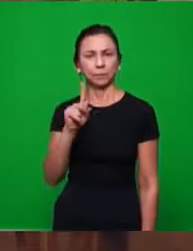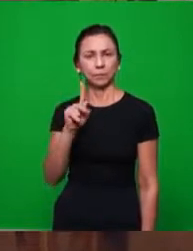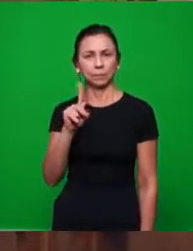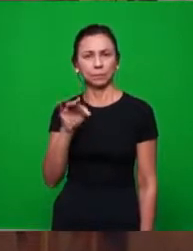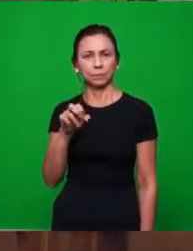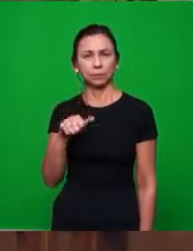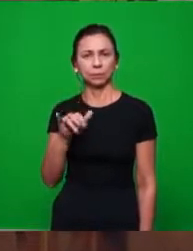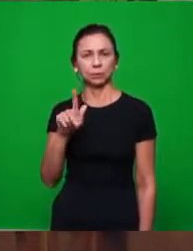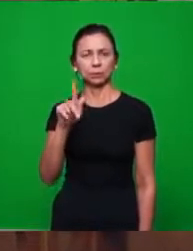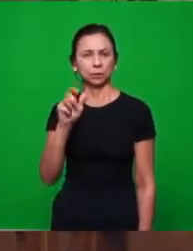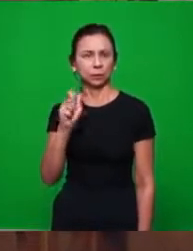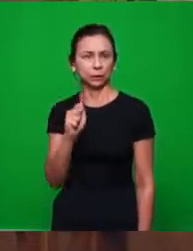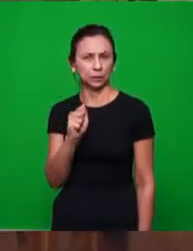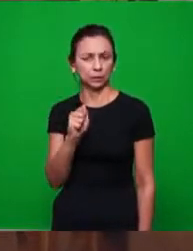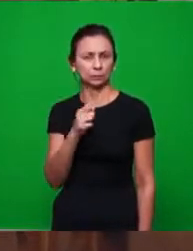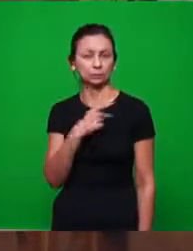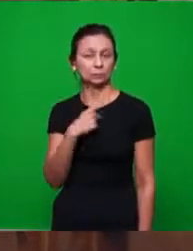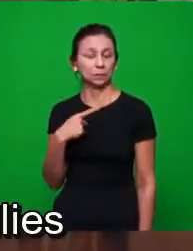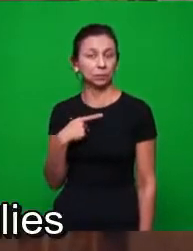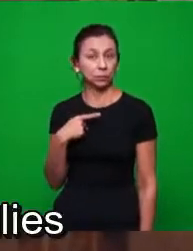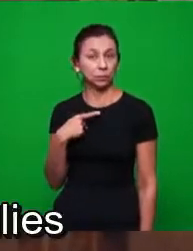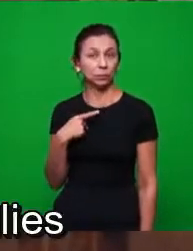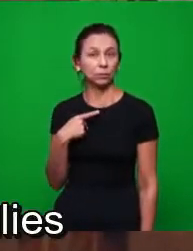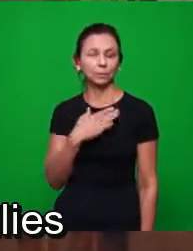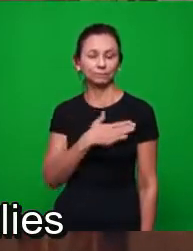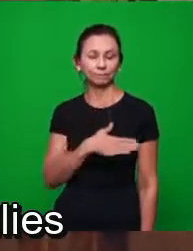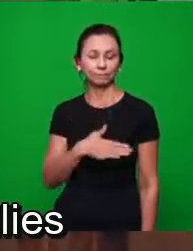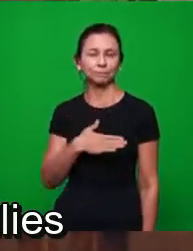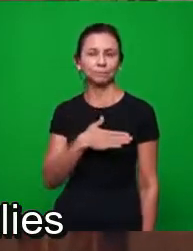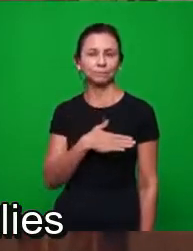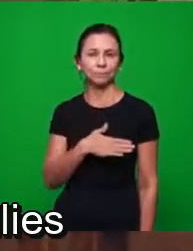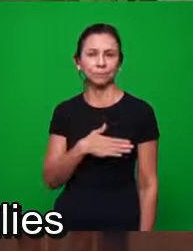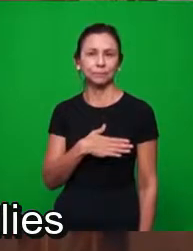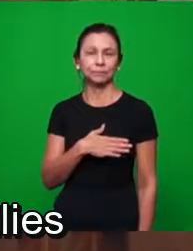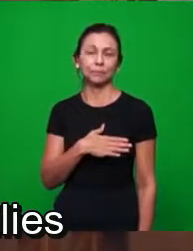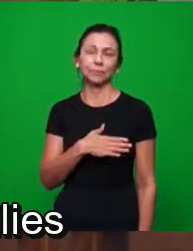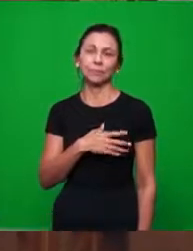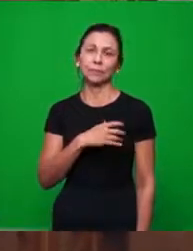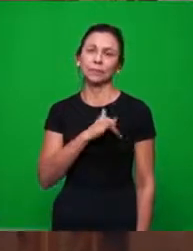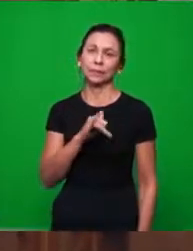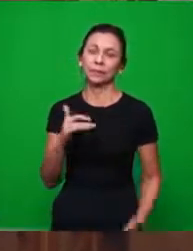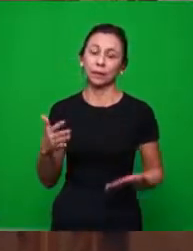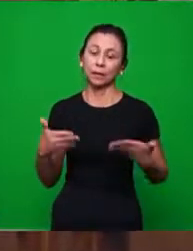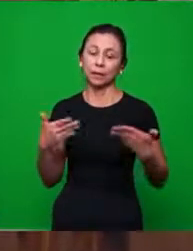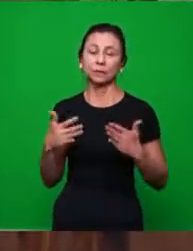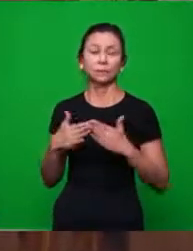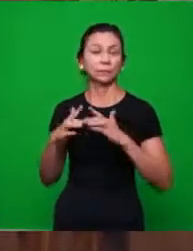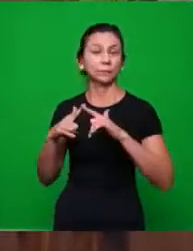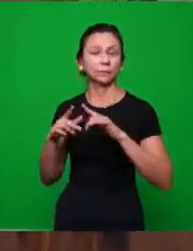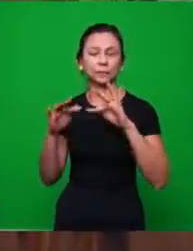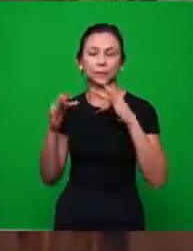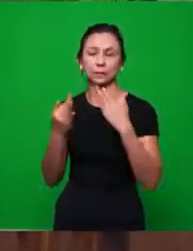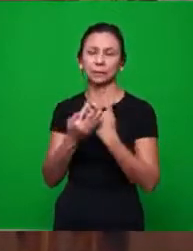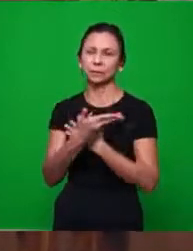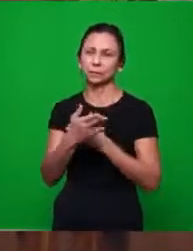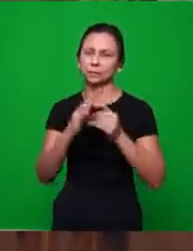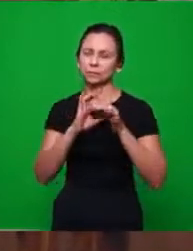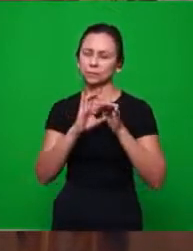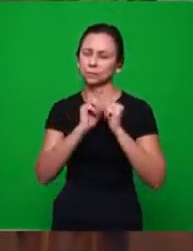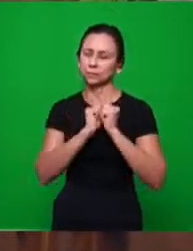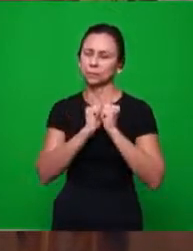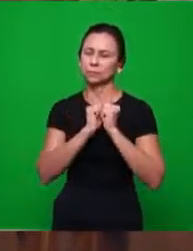para nós e a nossa palavra de ânimo para as famílias e as igrejas dizendo que estamos juntos